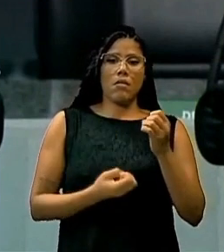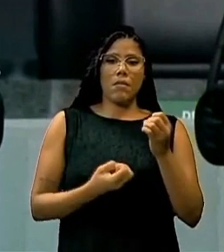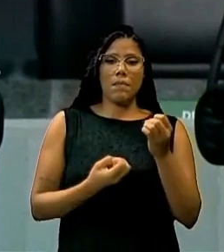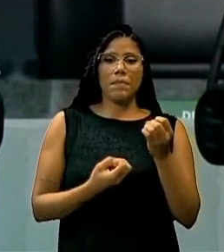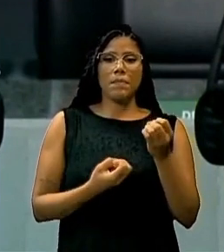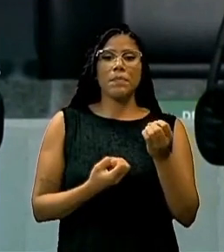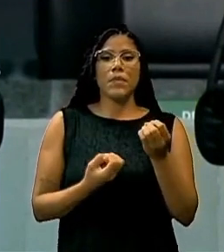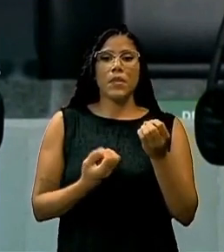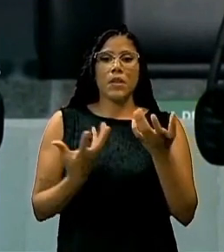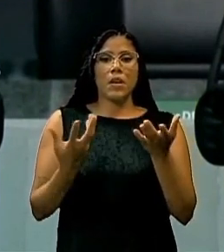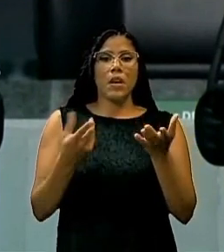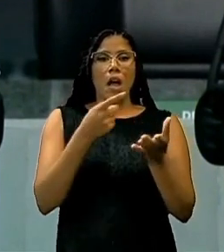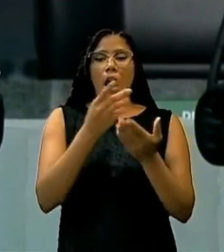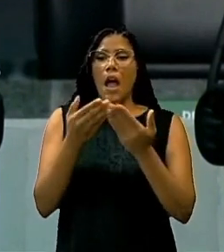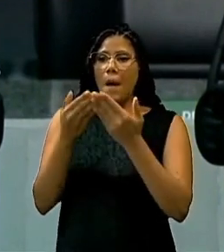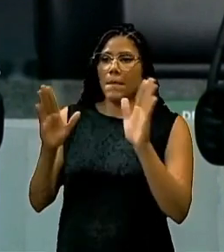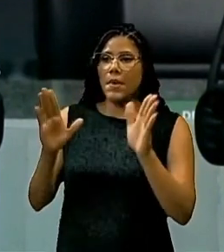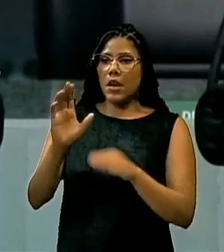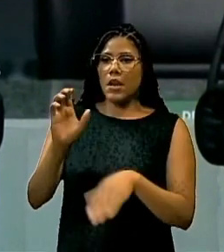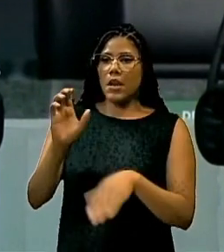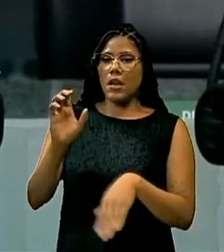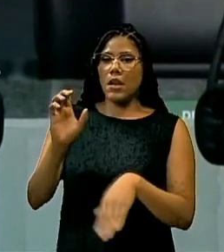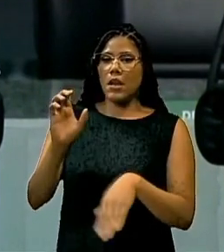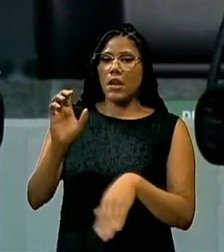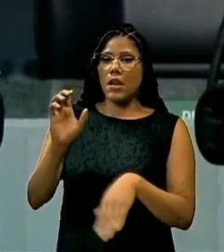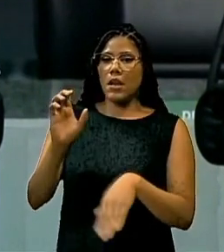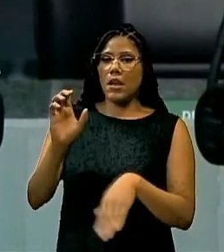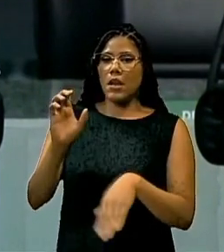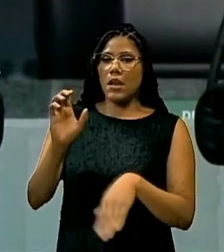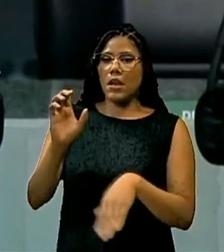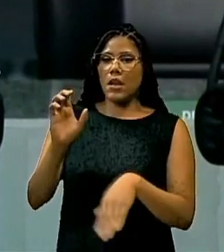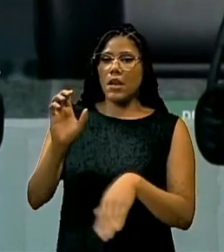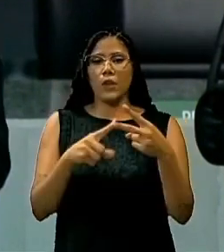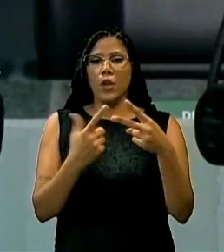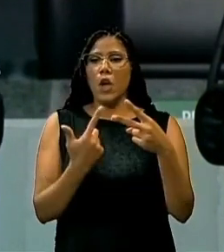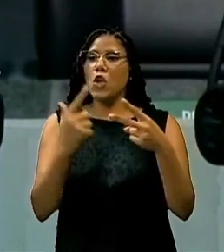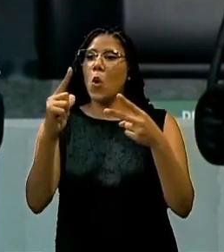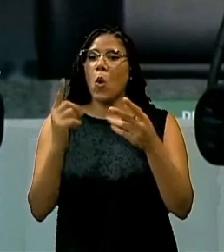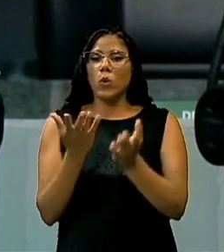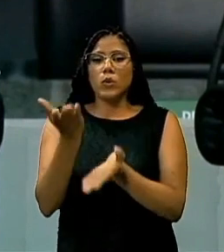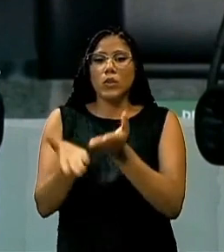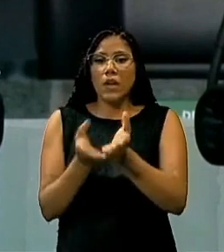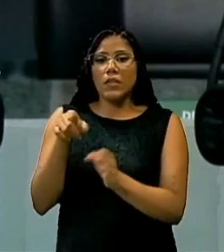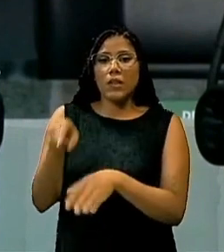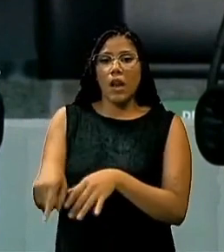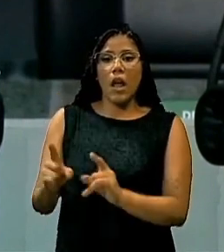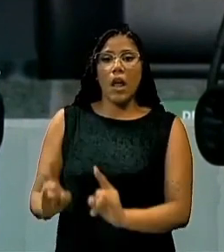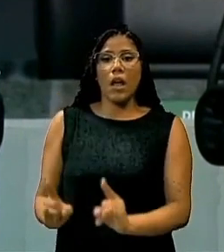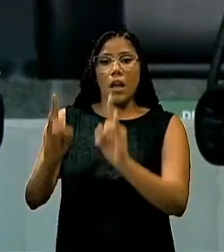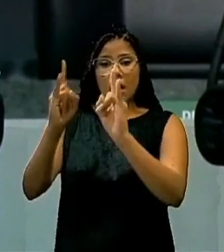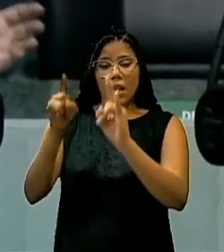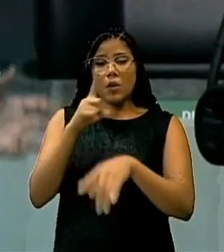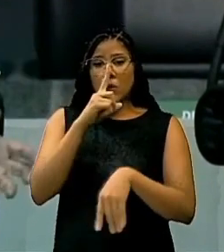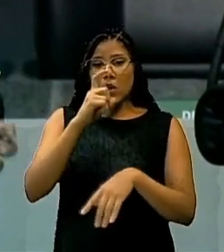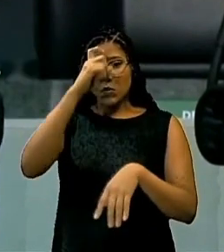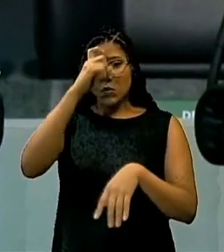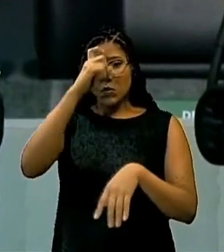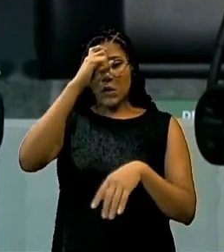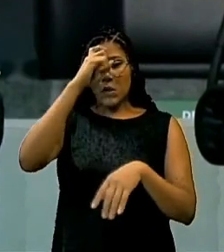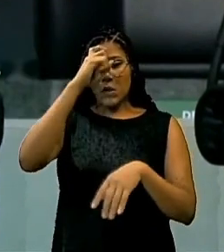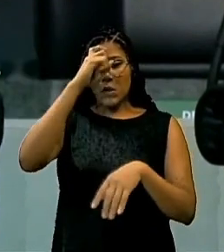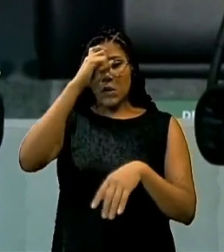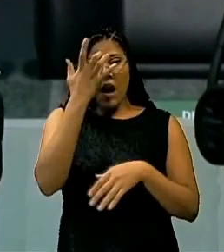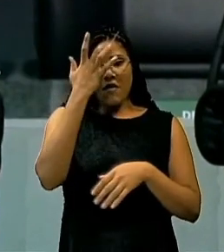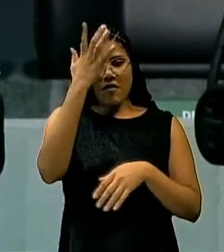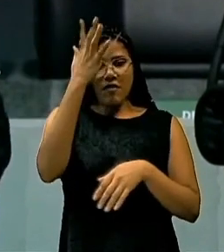serviços de oncologia e outros serviços naquele equipamento. Então, é muito fácil